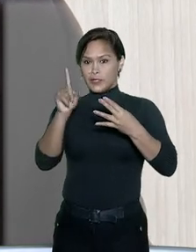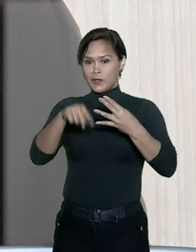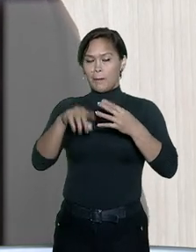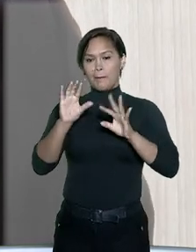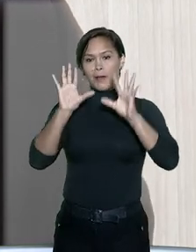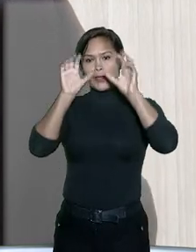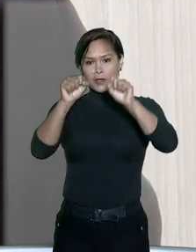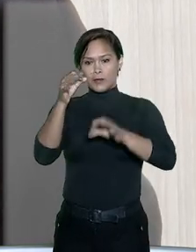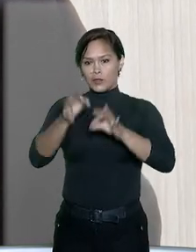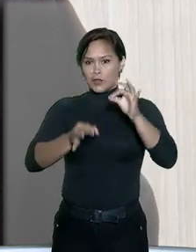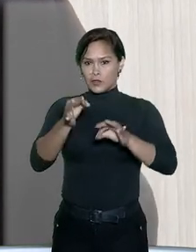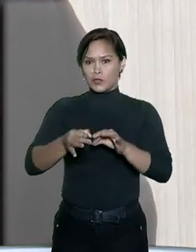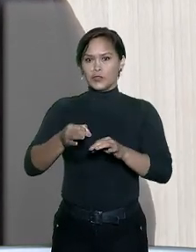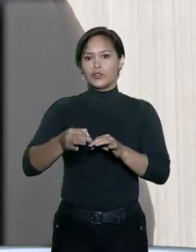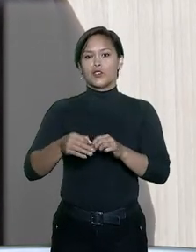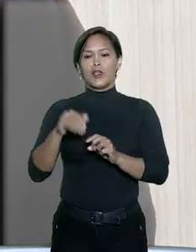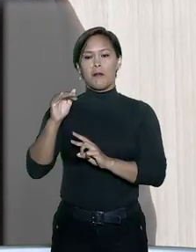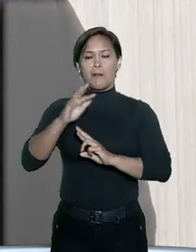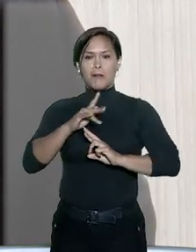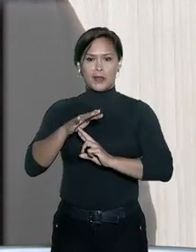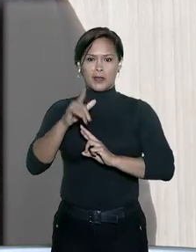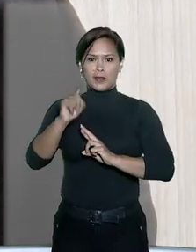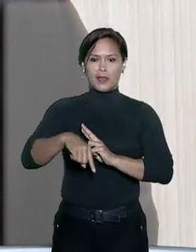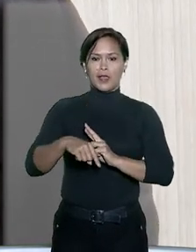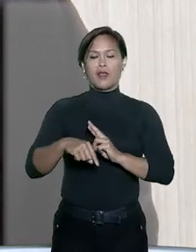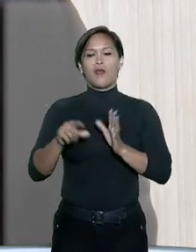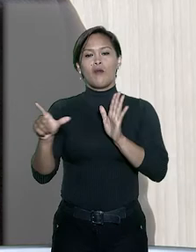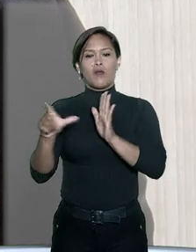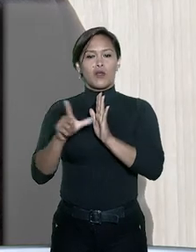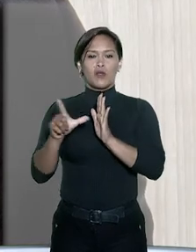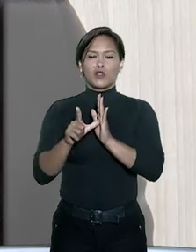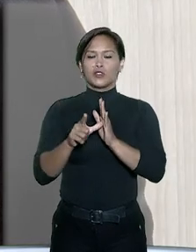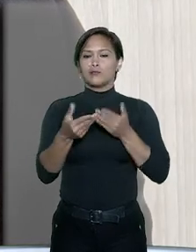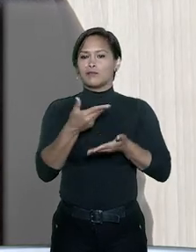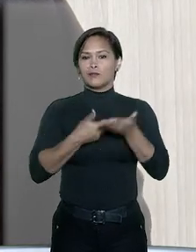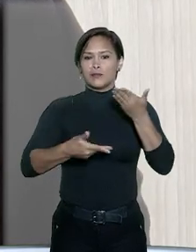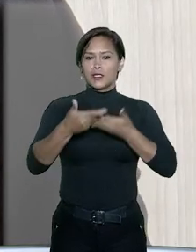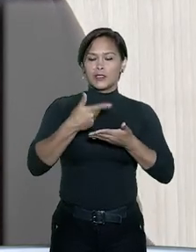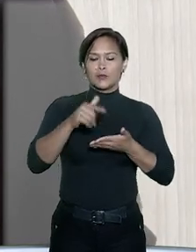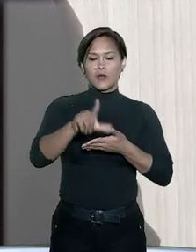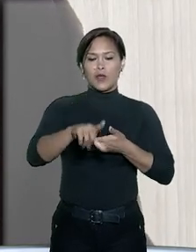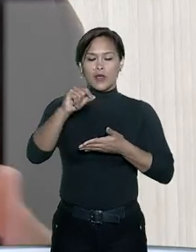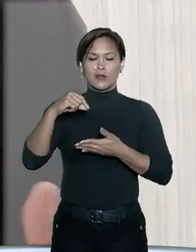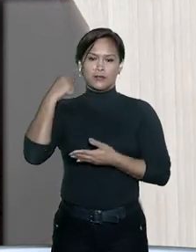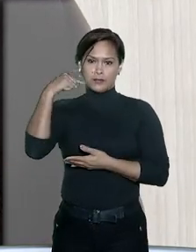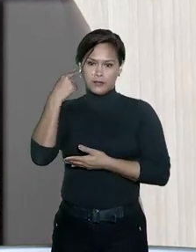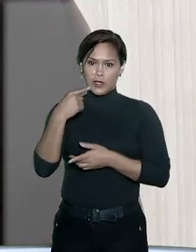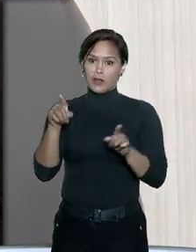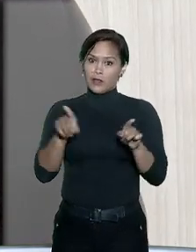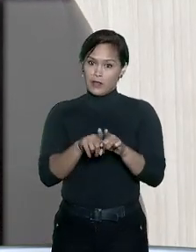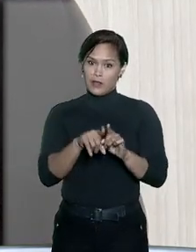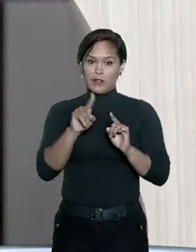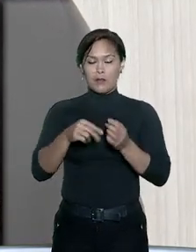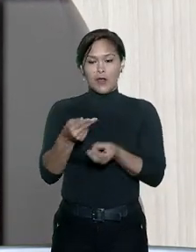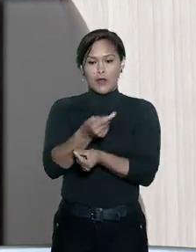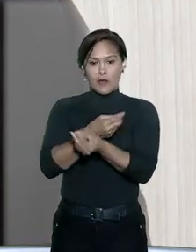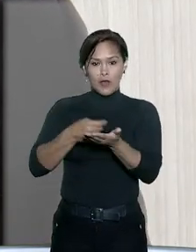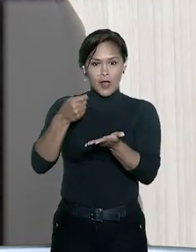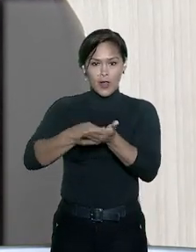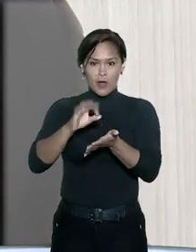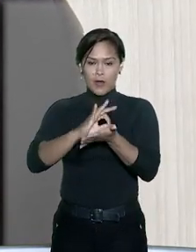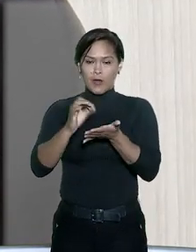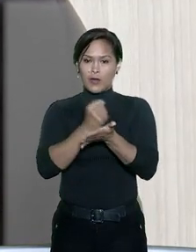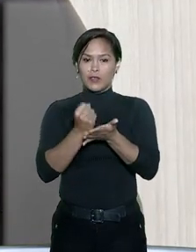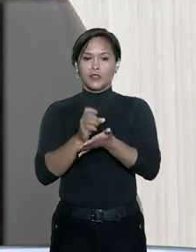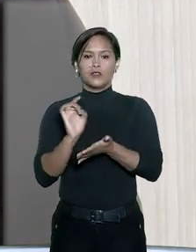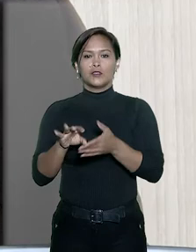o Tribunal de Justiça do Paraná, o lojista executado não participou da escolha do advogado. Além disso, os honorários contratuais só